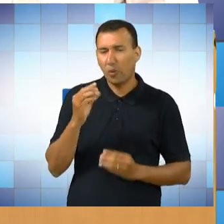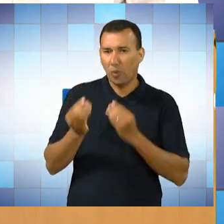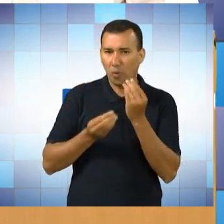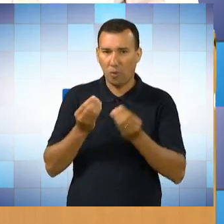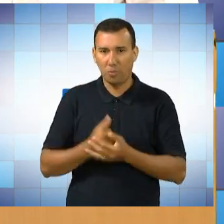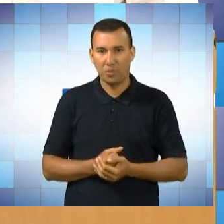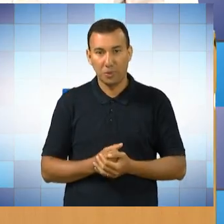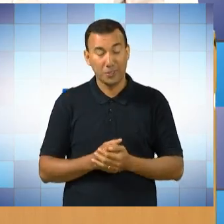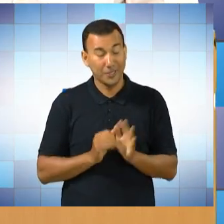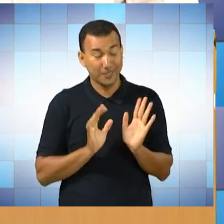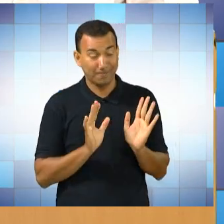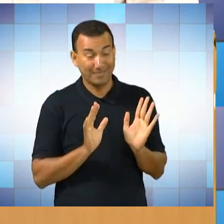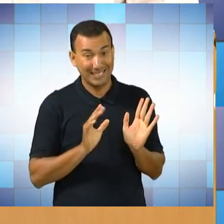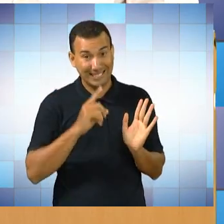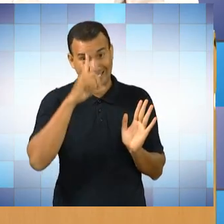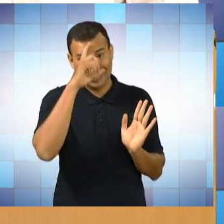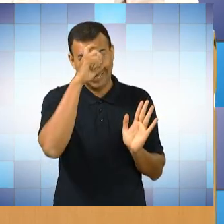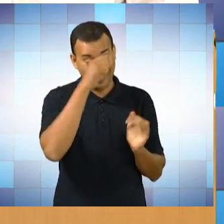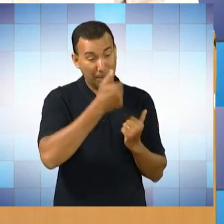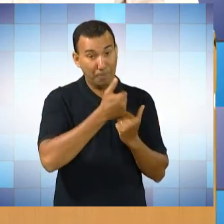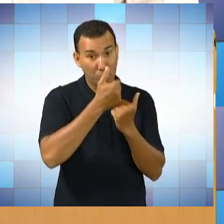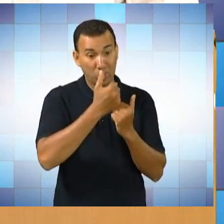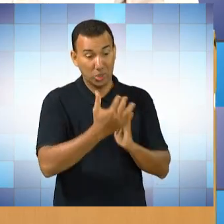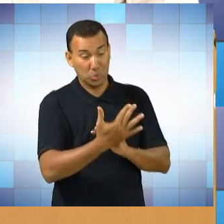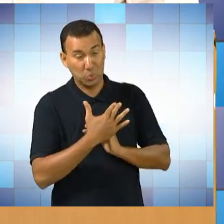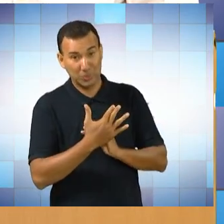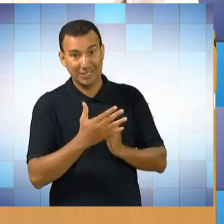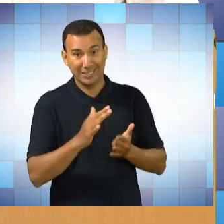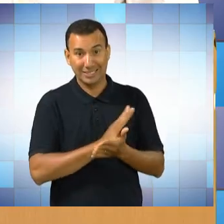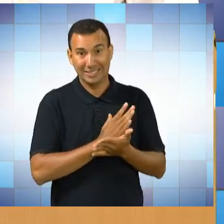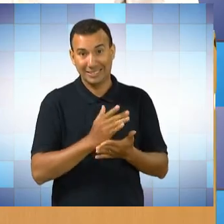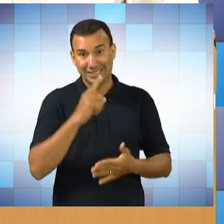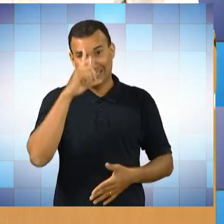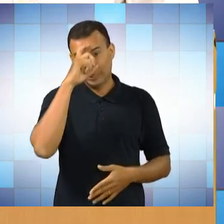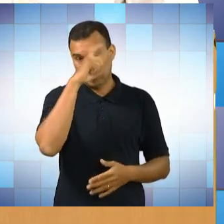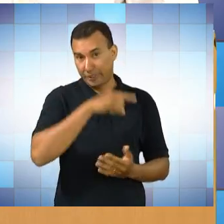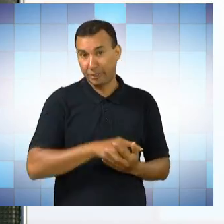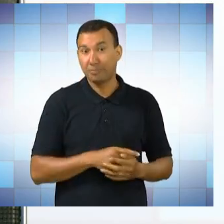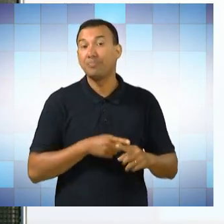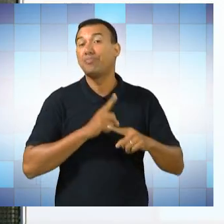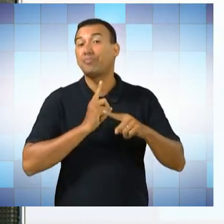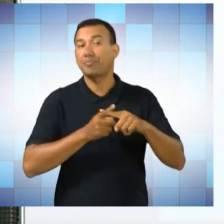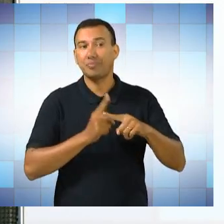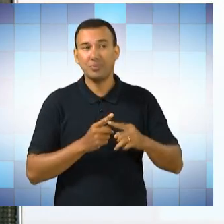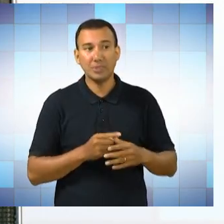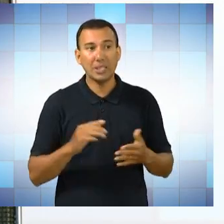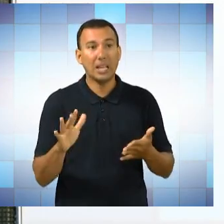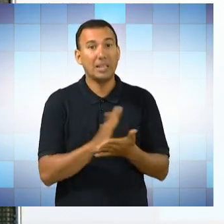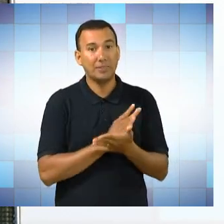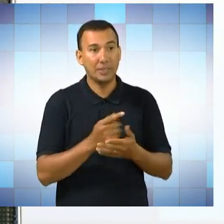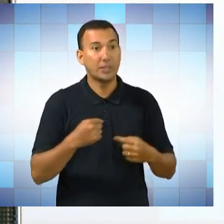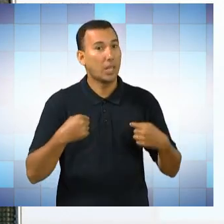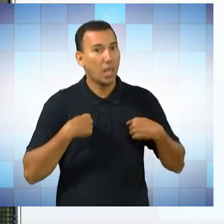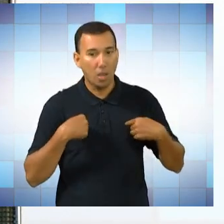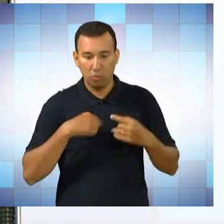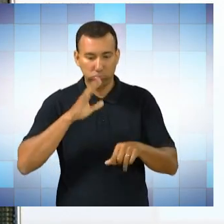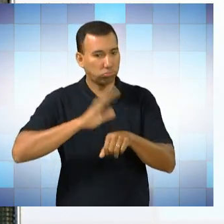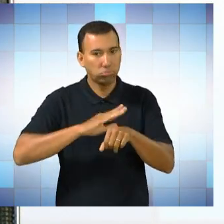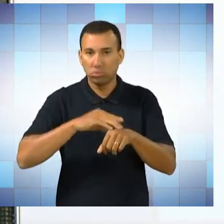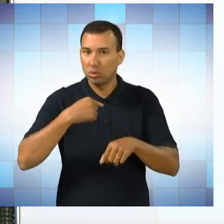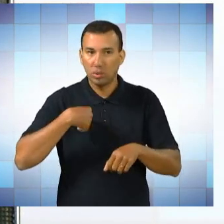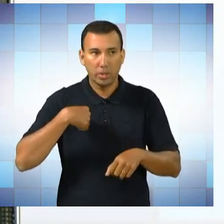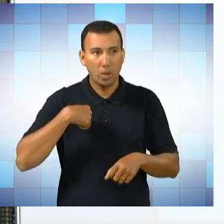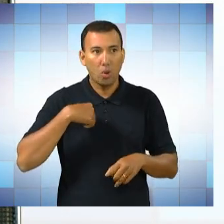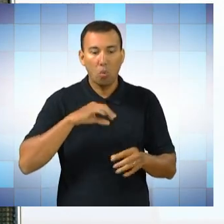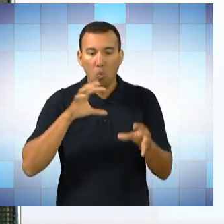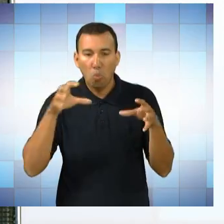Muito complicada essa questão do apoio, né? Geralmente essas iniciativas são iniciativas minhas, minha mesmo, ou de um